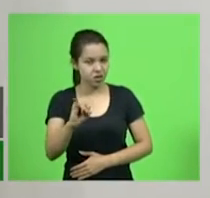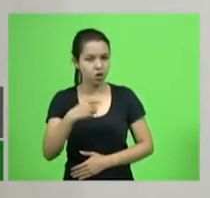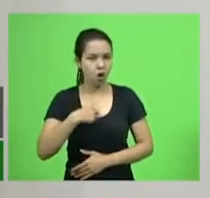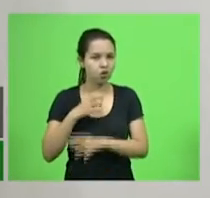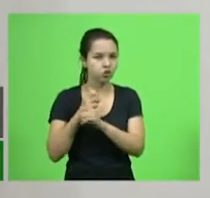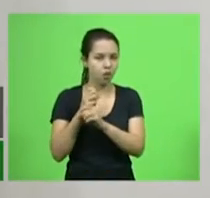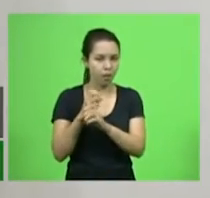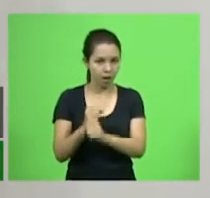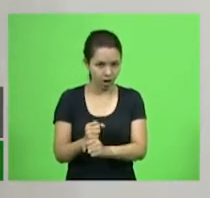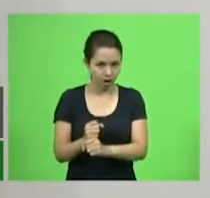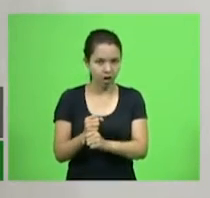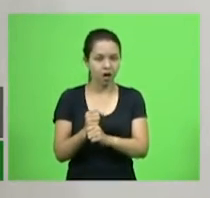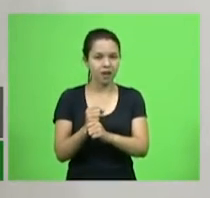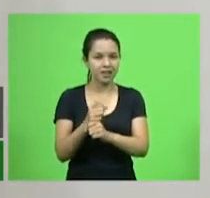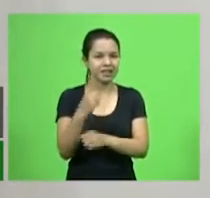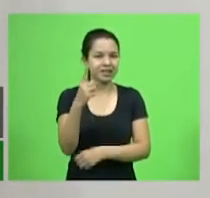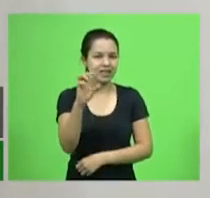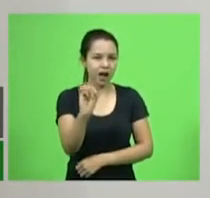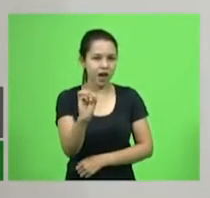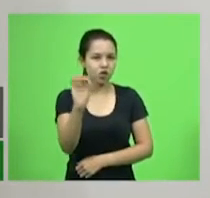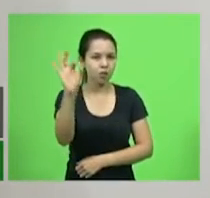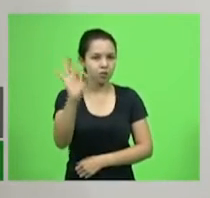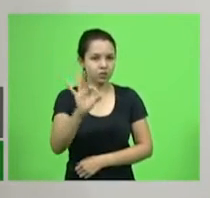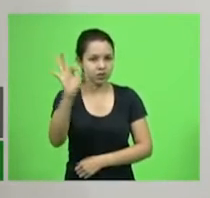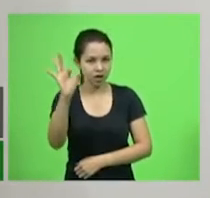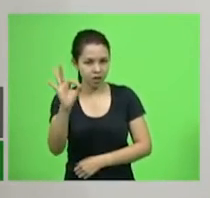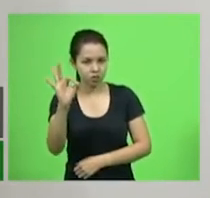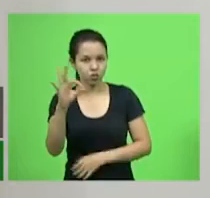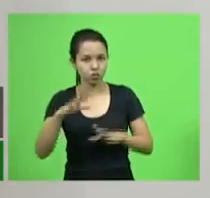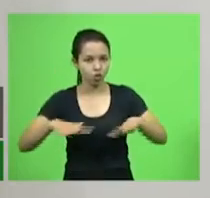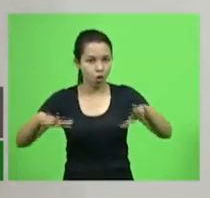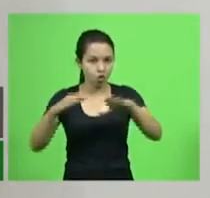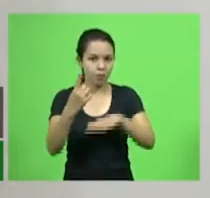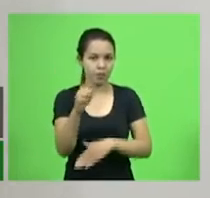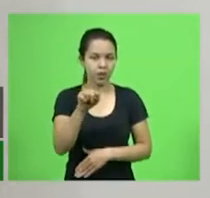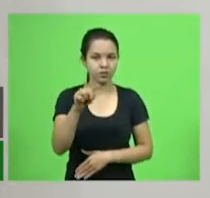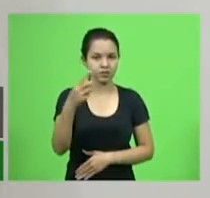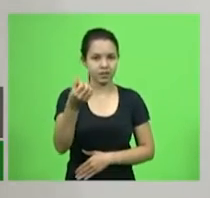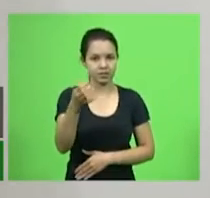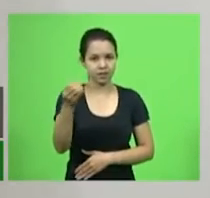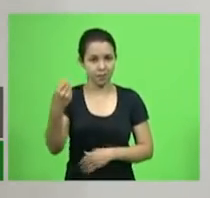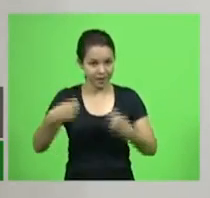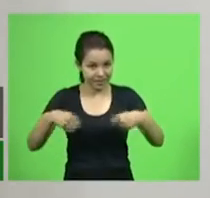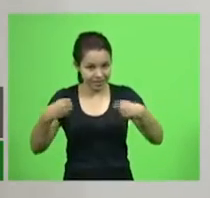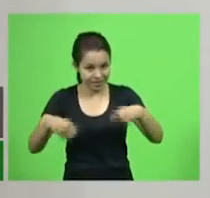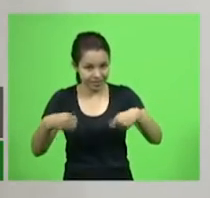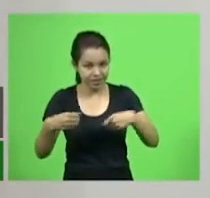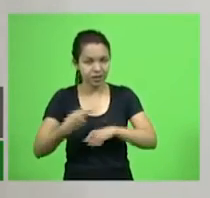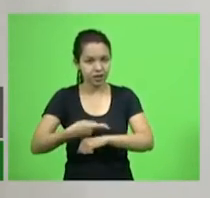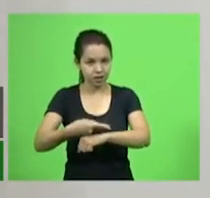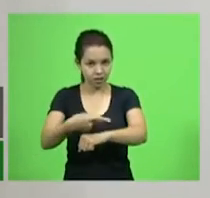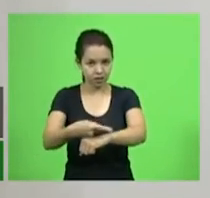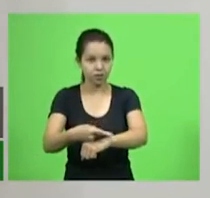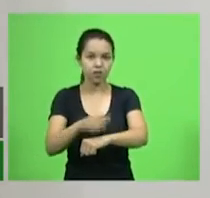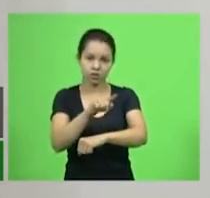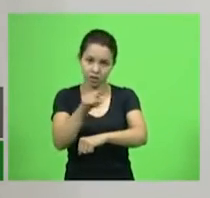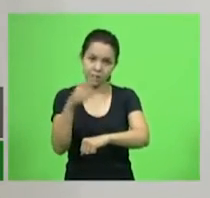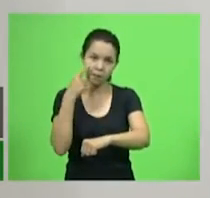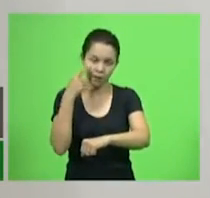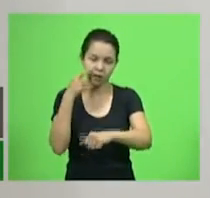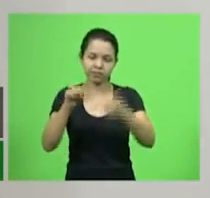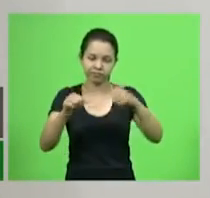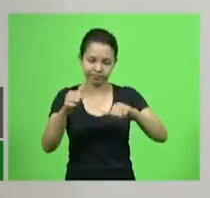% dos 1.600 precisarem de leitos, vocês já podem aqui analisar